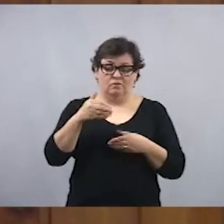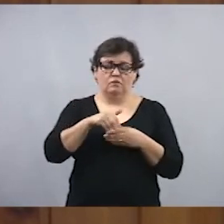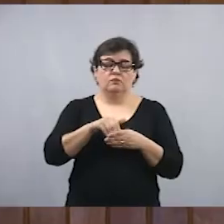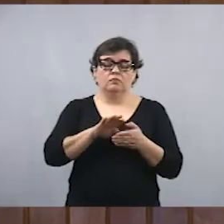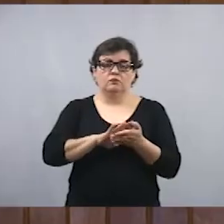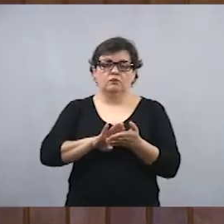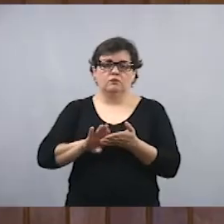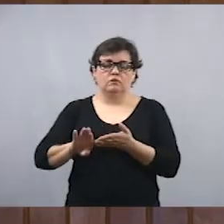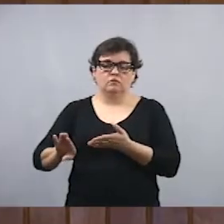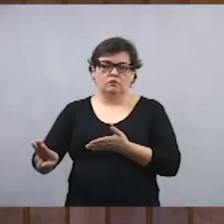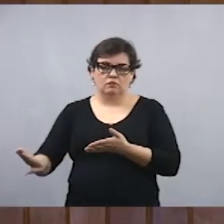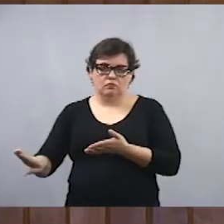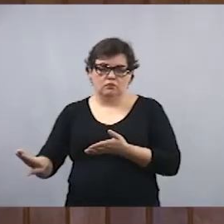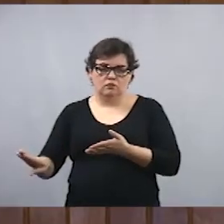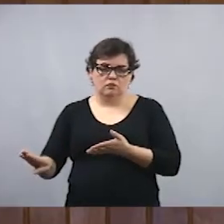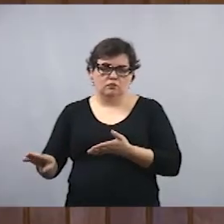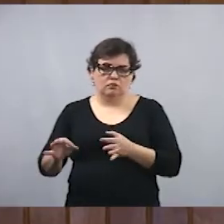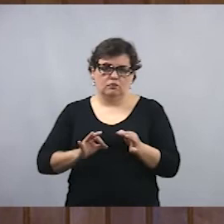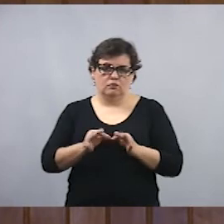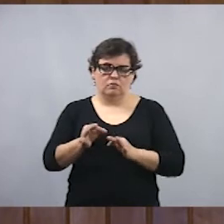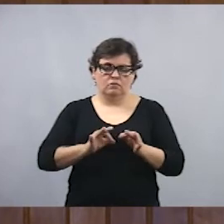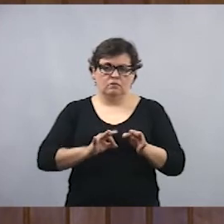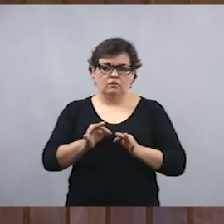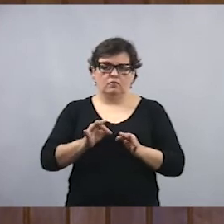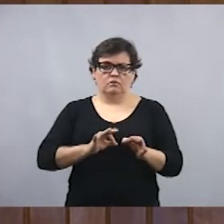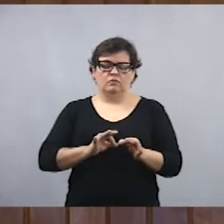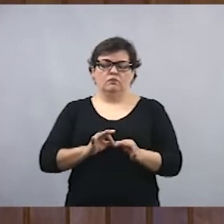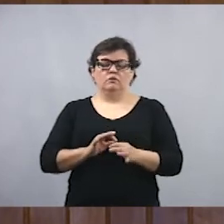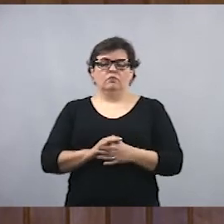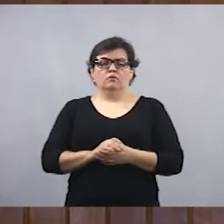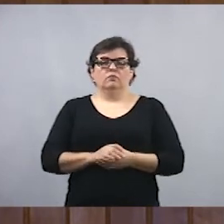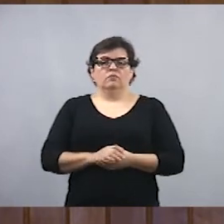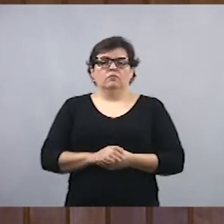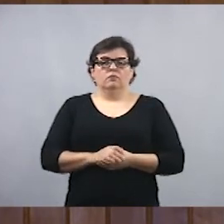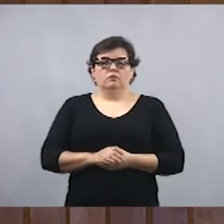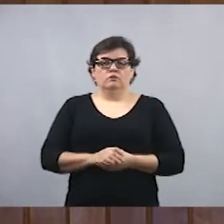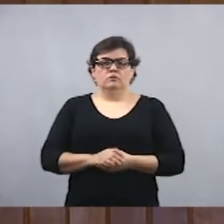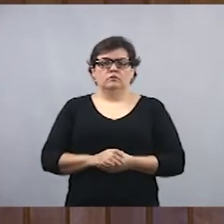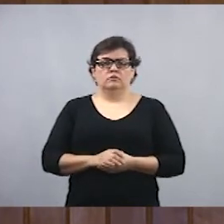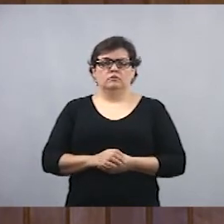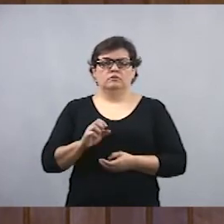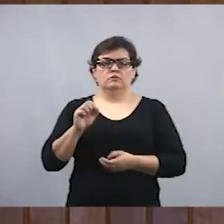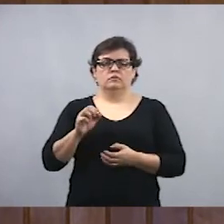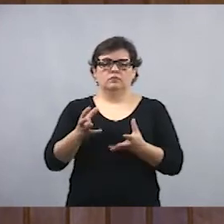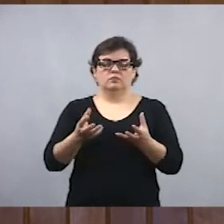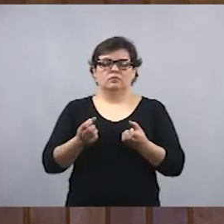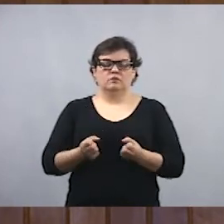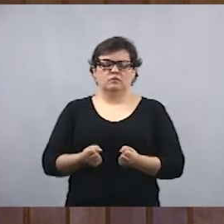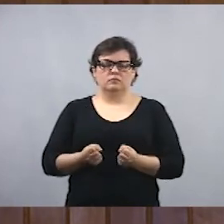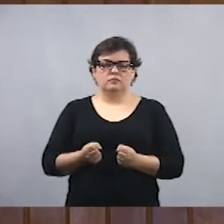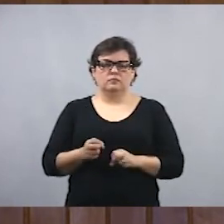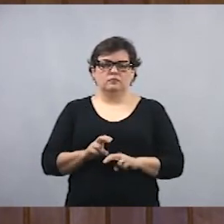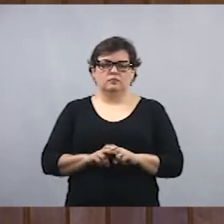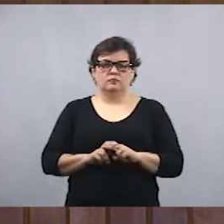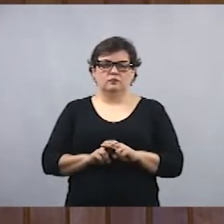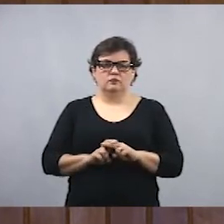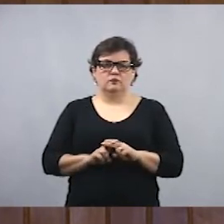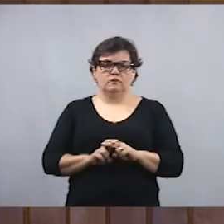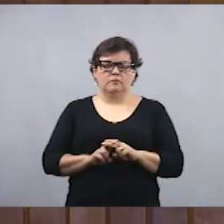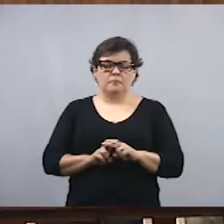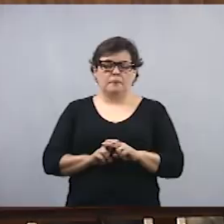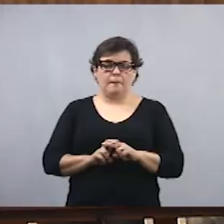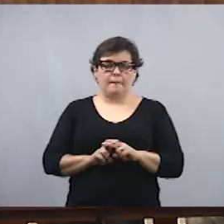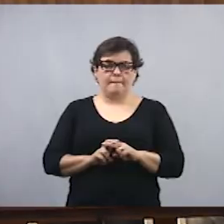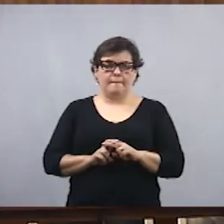retirada do projeto, lido pela vereadora professora Daniela. Os vereadores que estiverem favoráveis, permaneçam como se